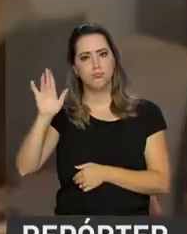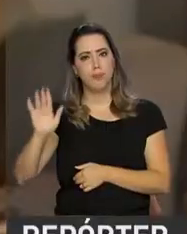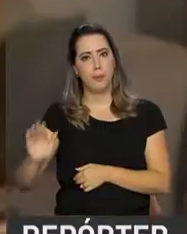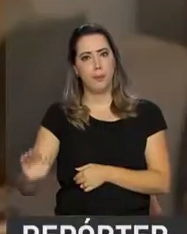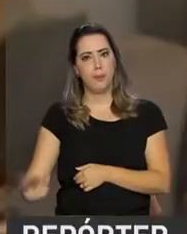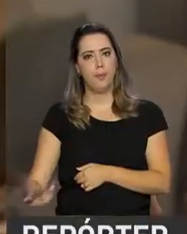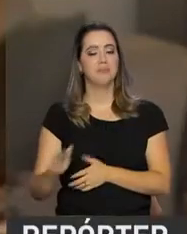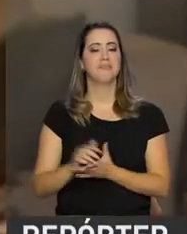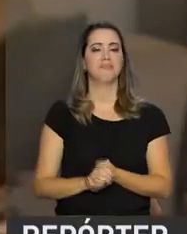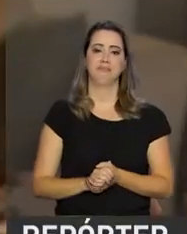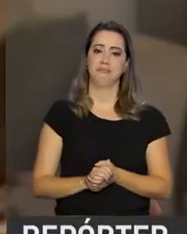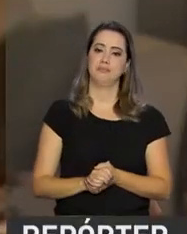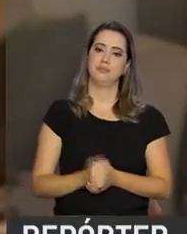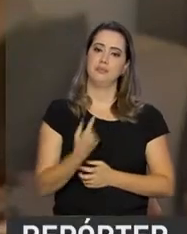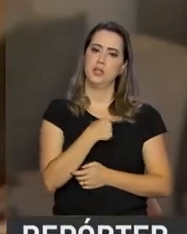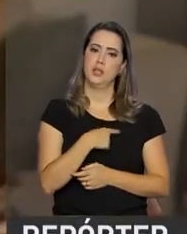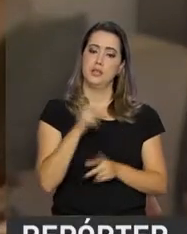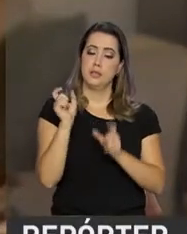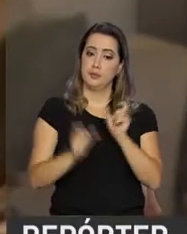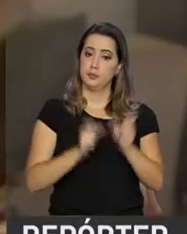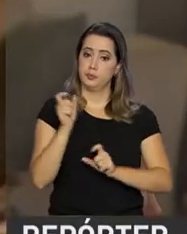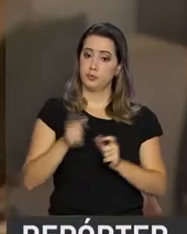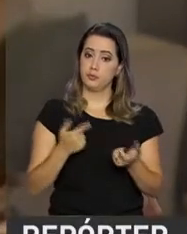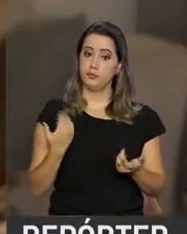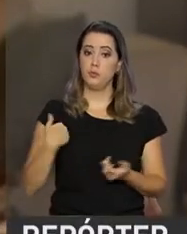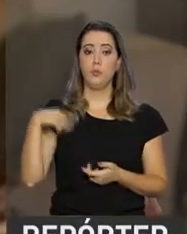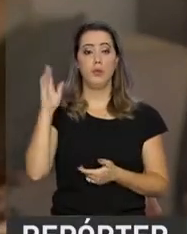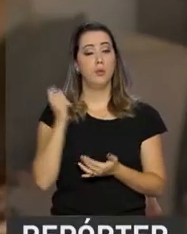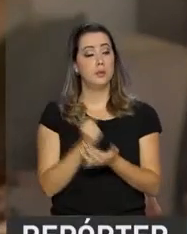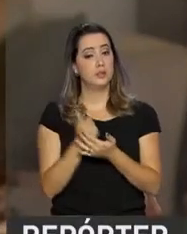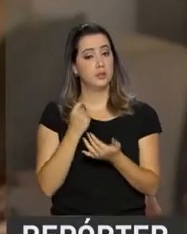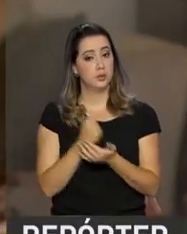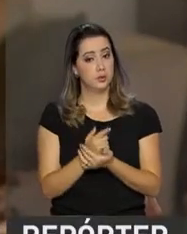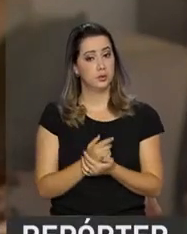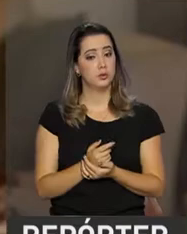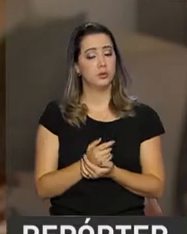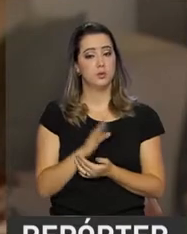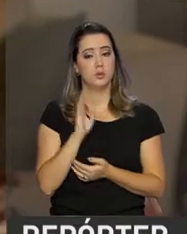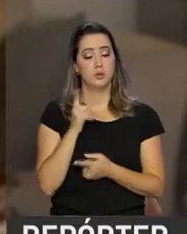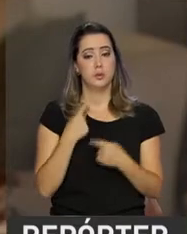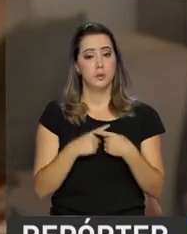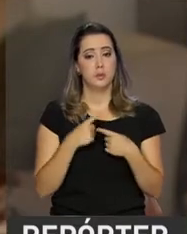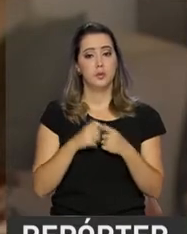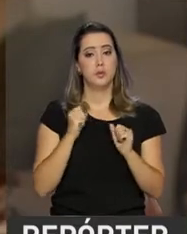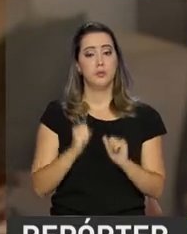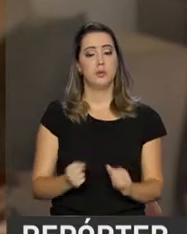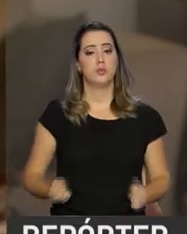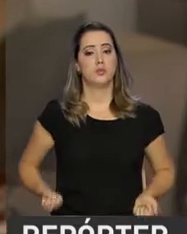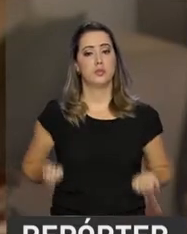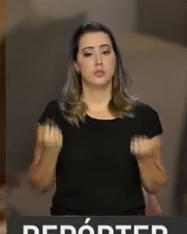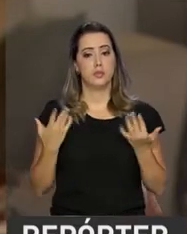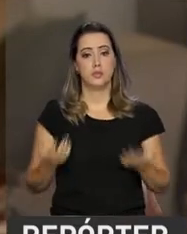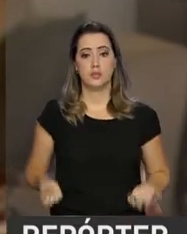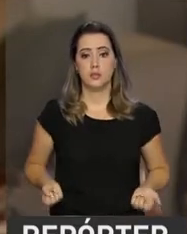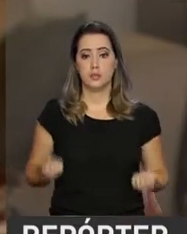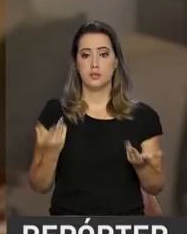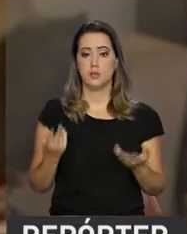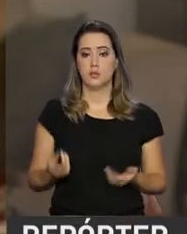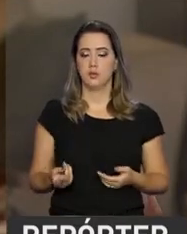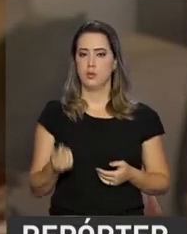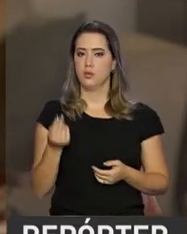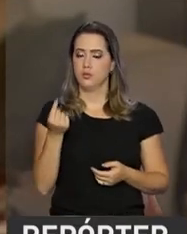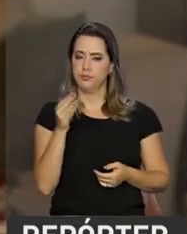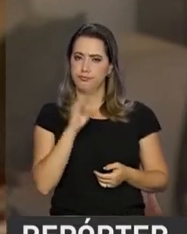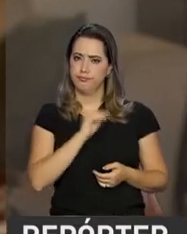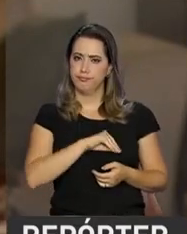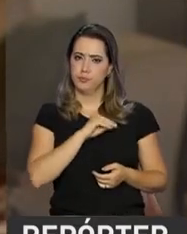As pessoas estão até aumentando o seu consumo como um todo, porque estão podendo gastar o seu ordenado,